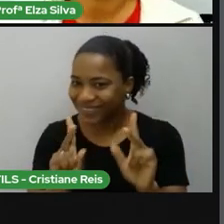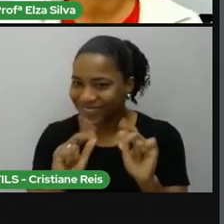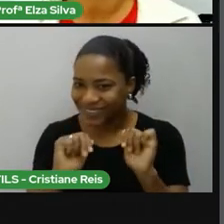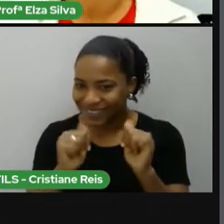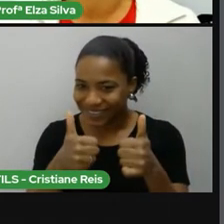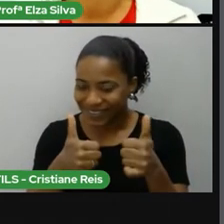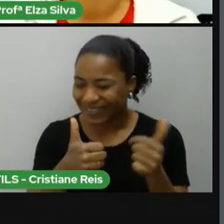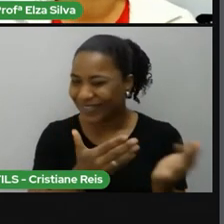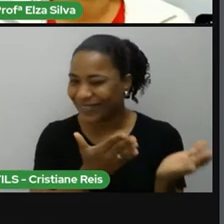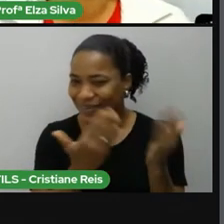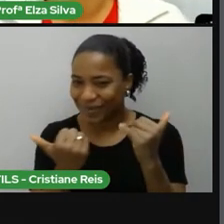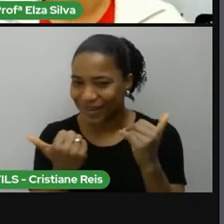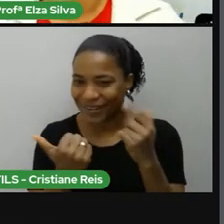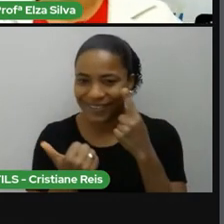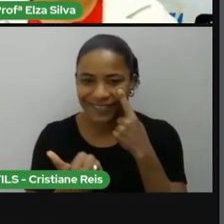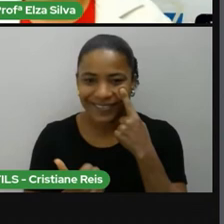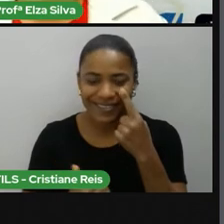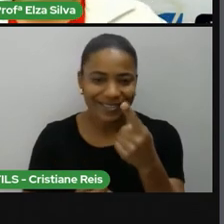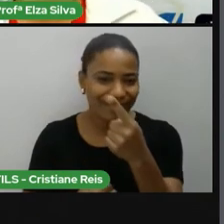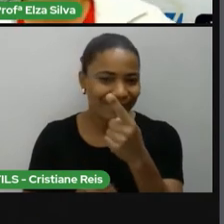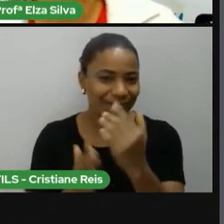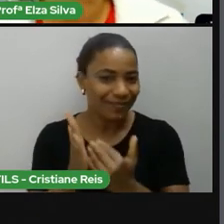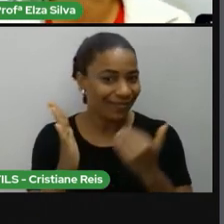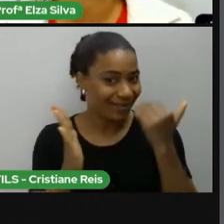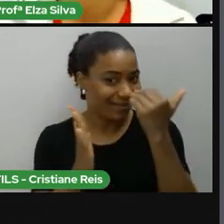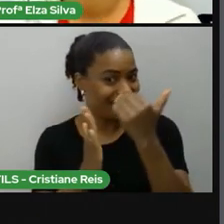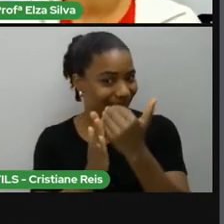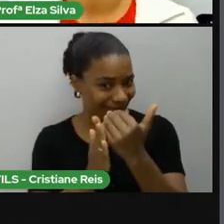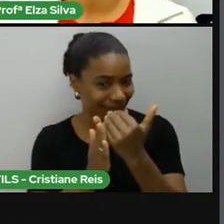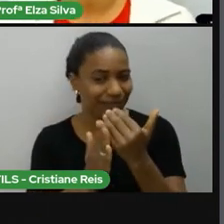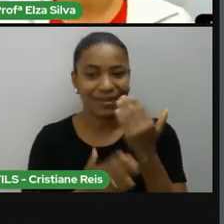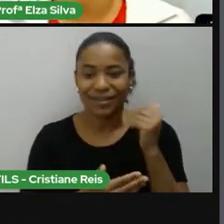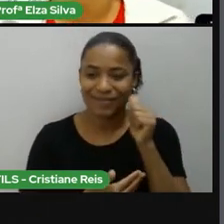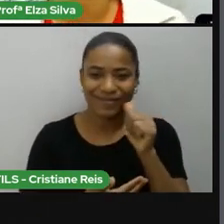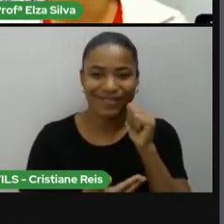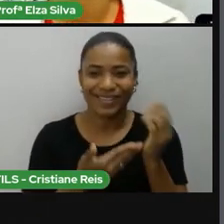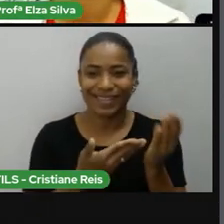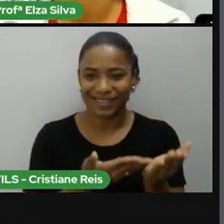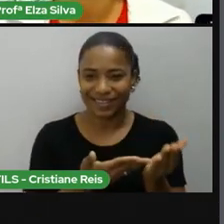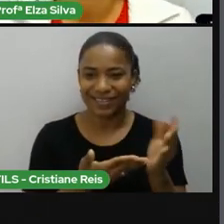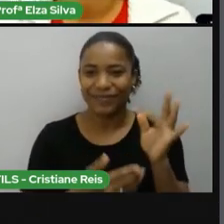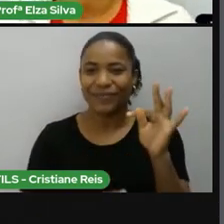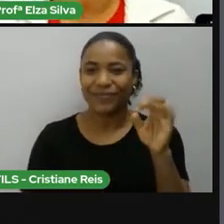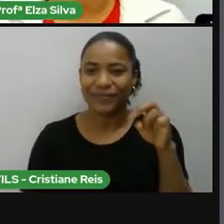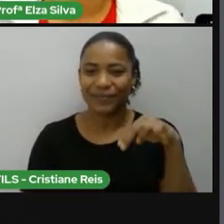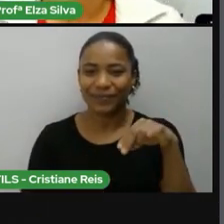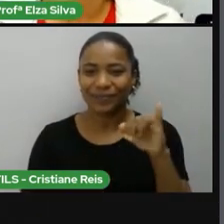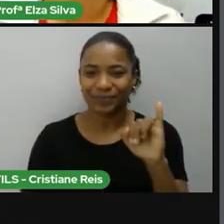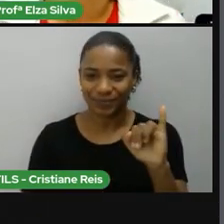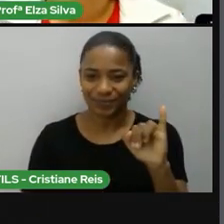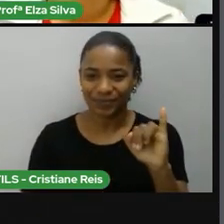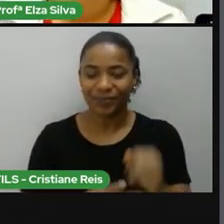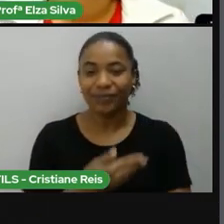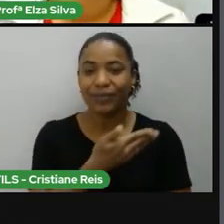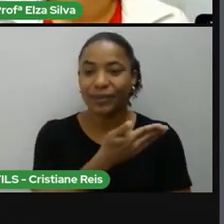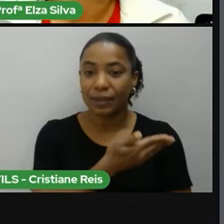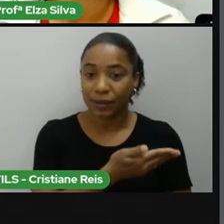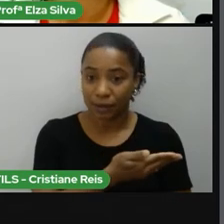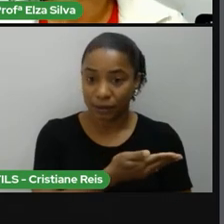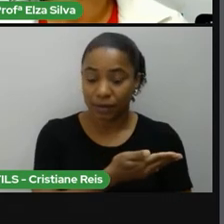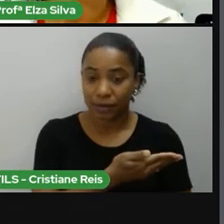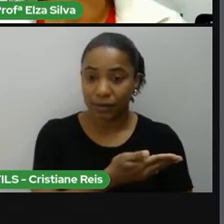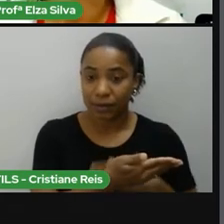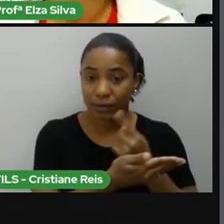Let's go! Vamos lá! Vamos aprender um pouquinho mais sobre Tony Morrison. Observem que eu